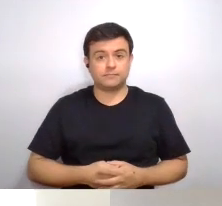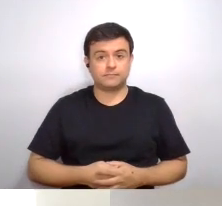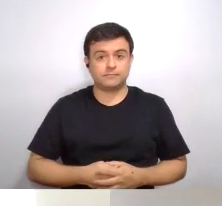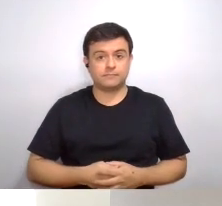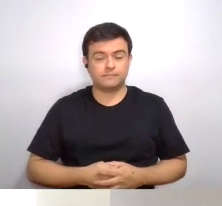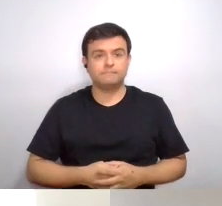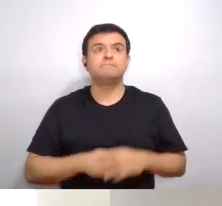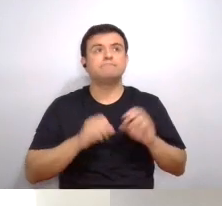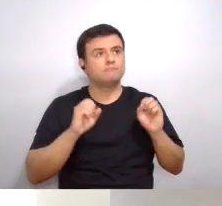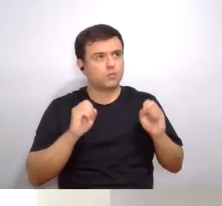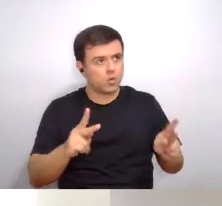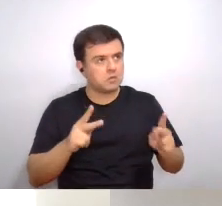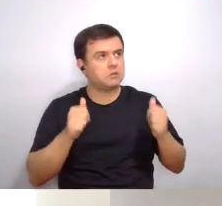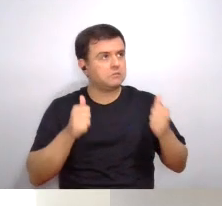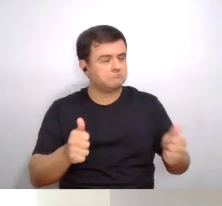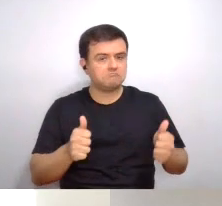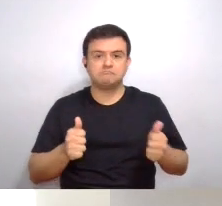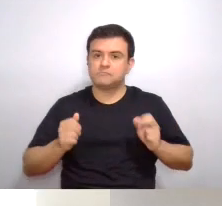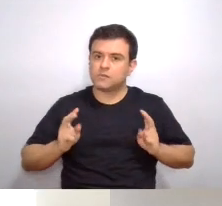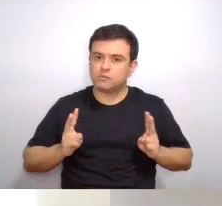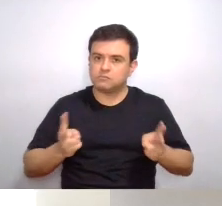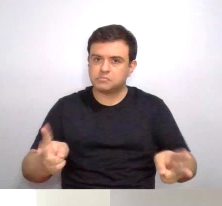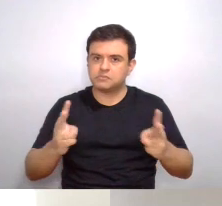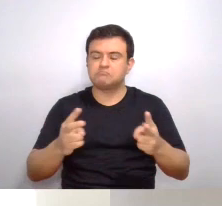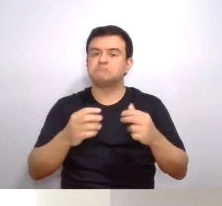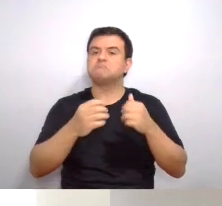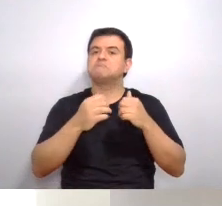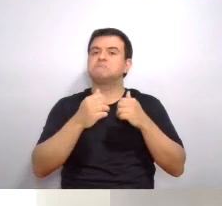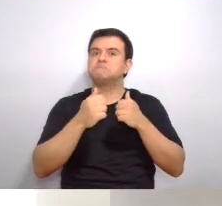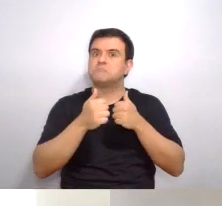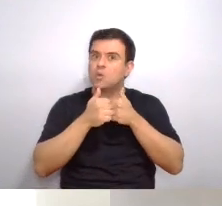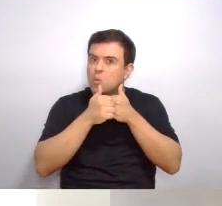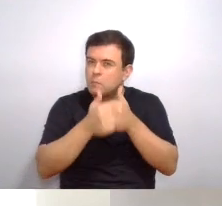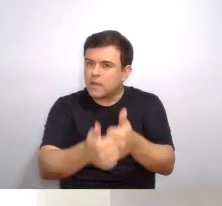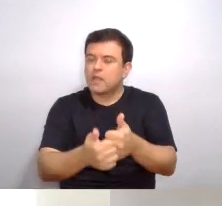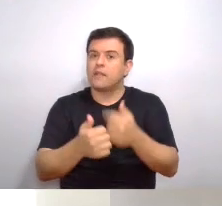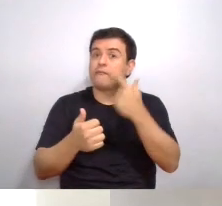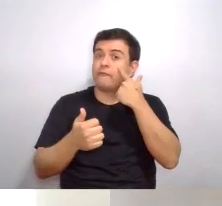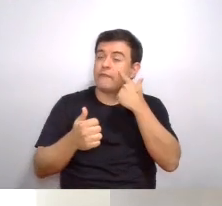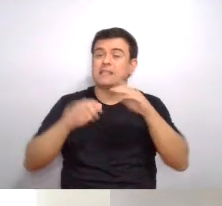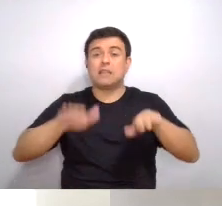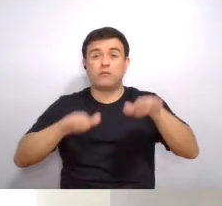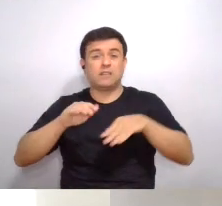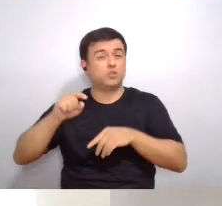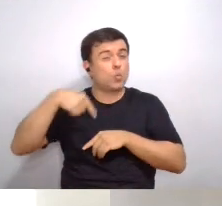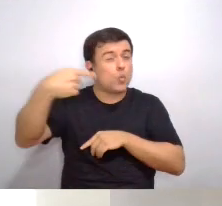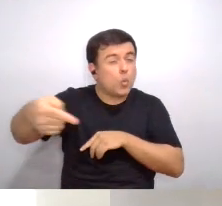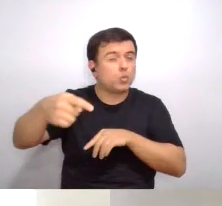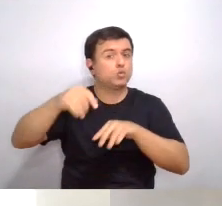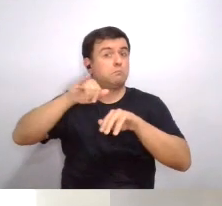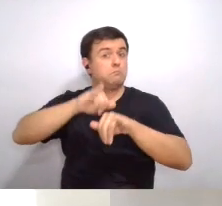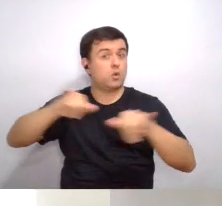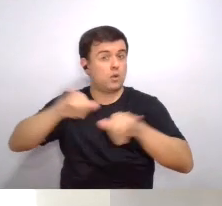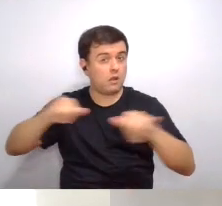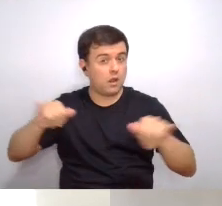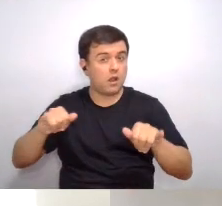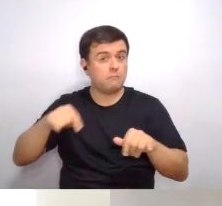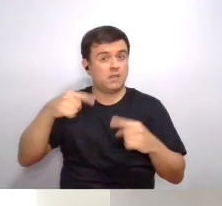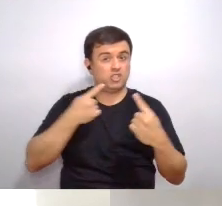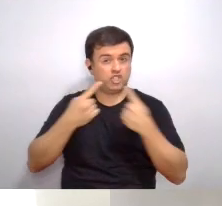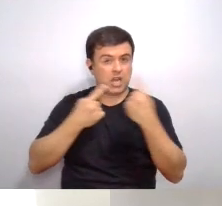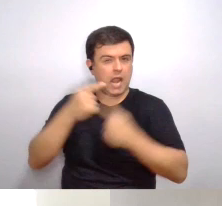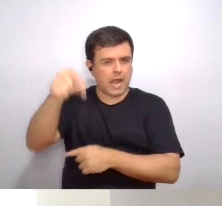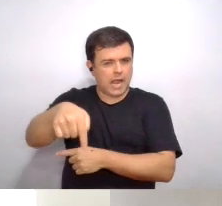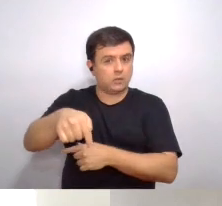Muito bem, seguimos, portanto, acompanhando, talvez no próximo programa, no outro, inclusive teremos